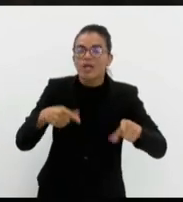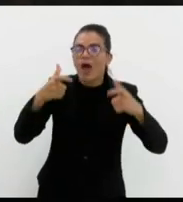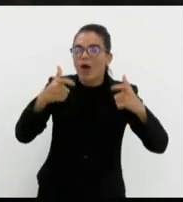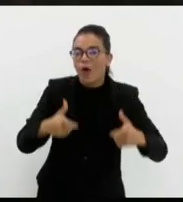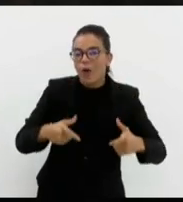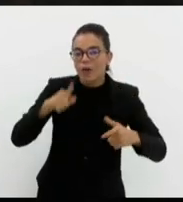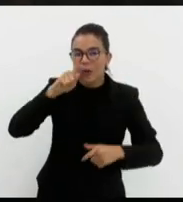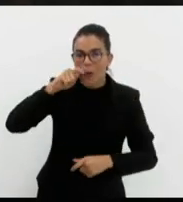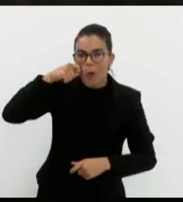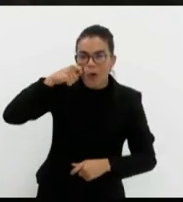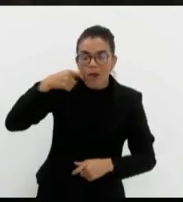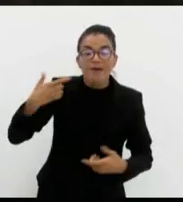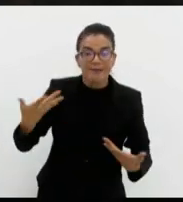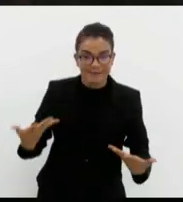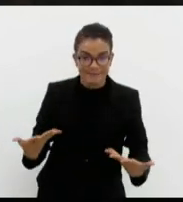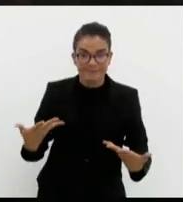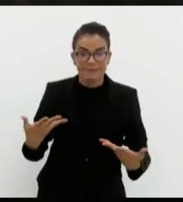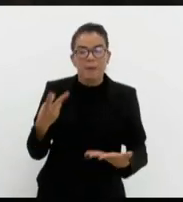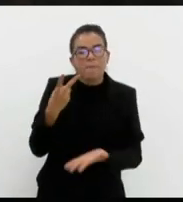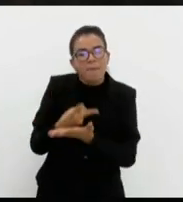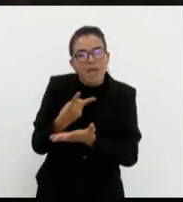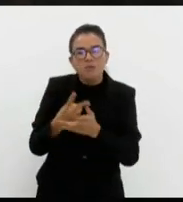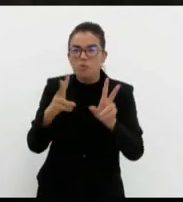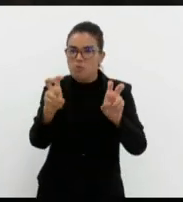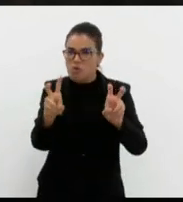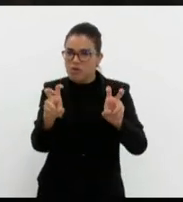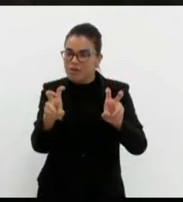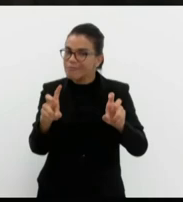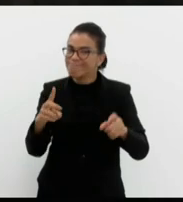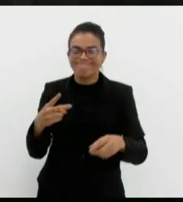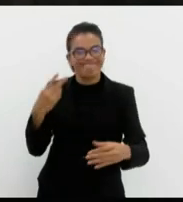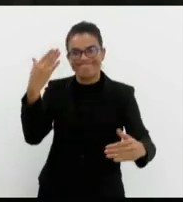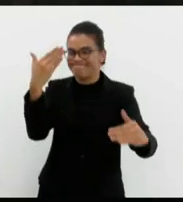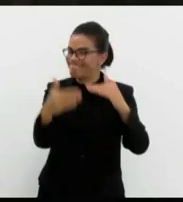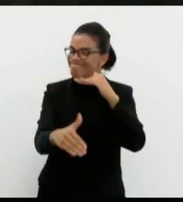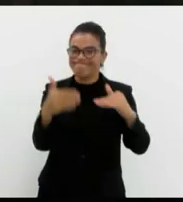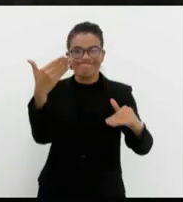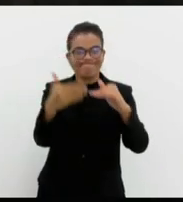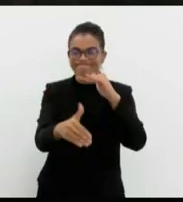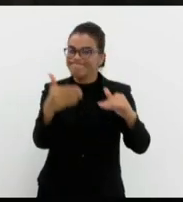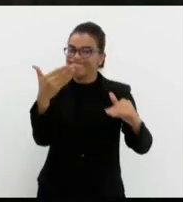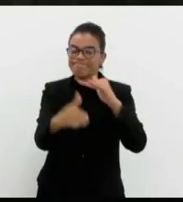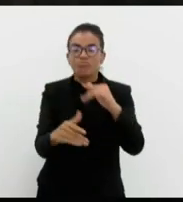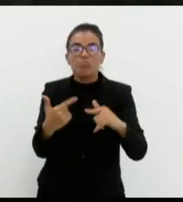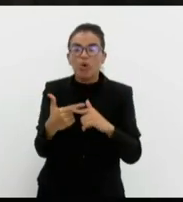por mais pretexto que se tivesse, era impossível de se justificar.